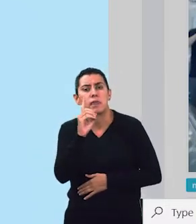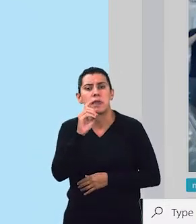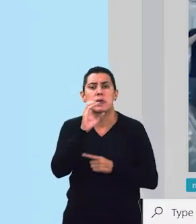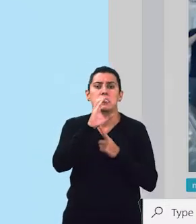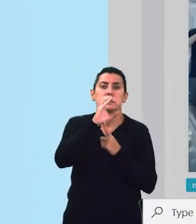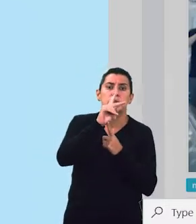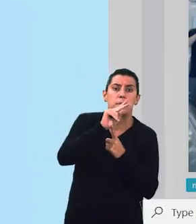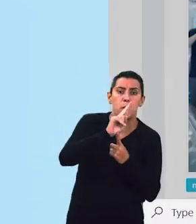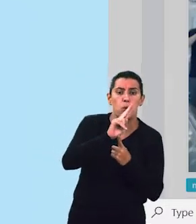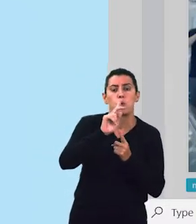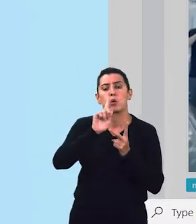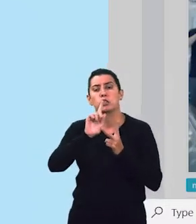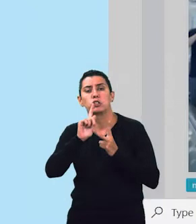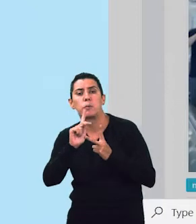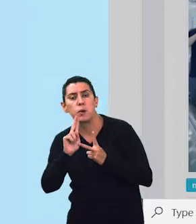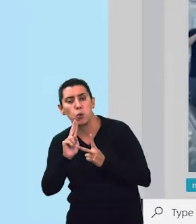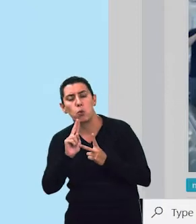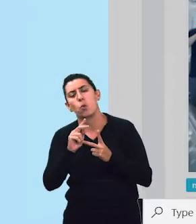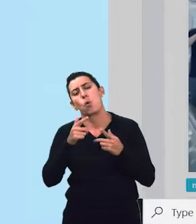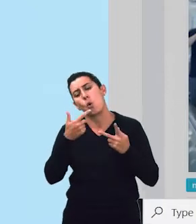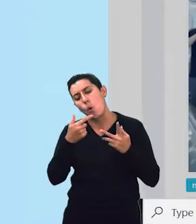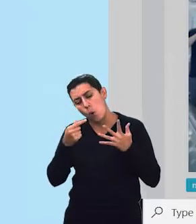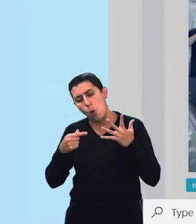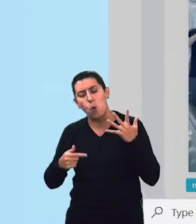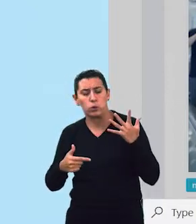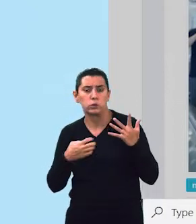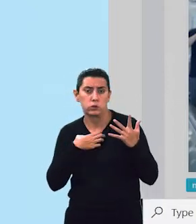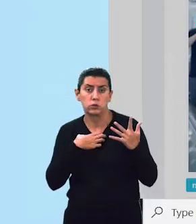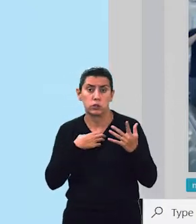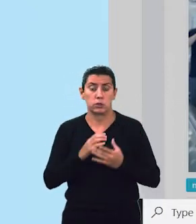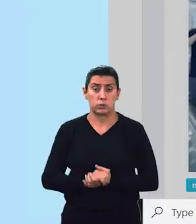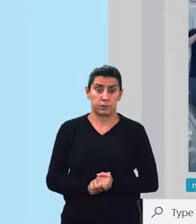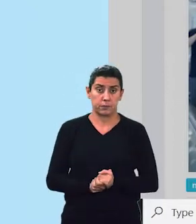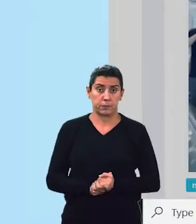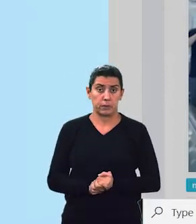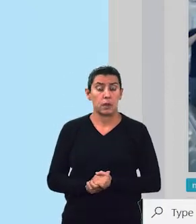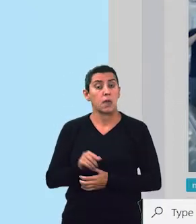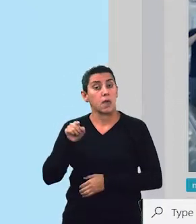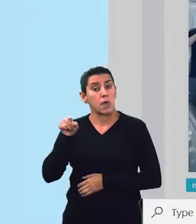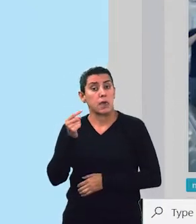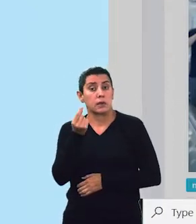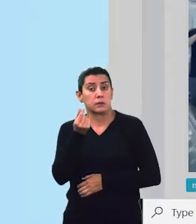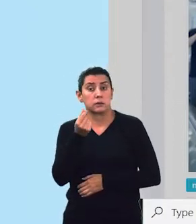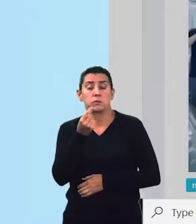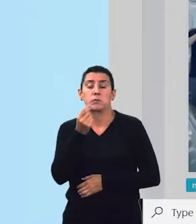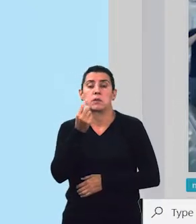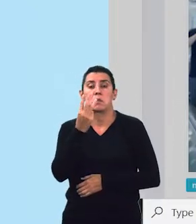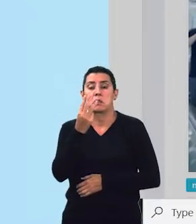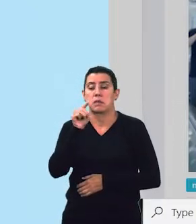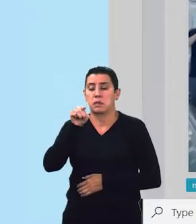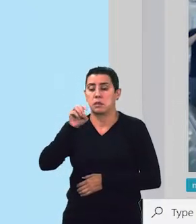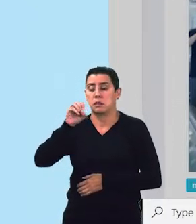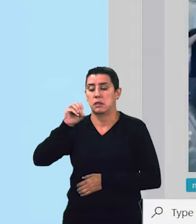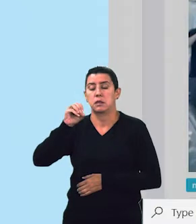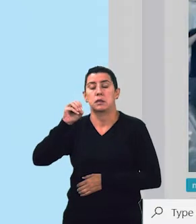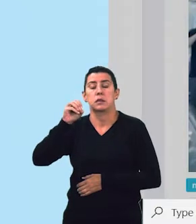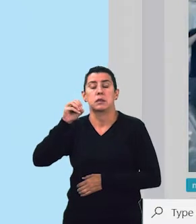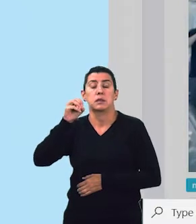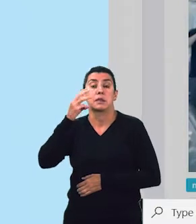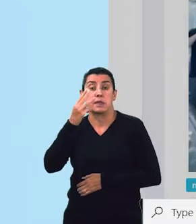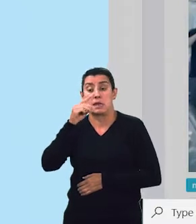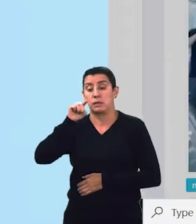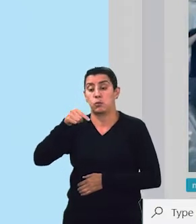CPU, assim como outras características. Inclusive, esse custo é 3.7 dólares a hora. Ok?